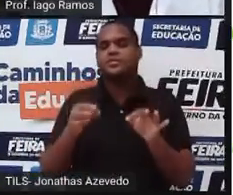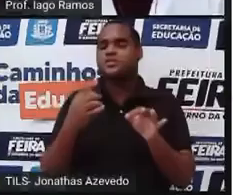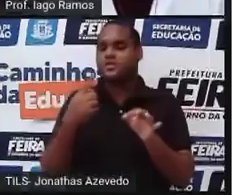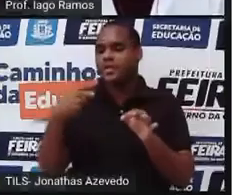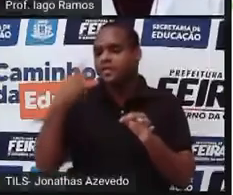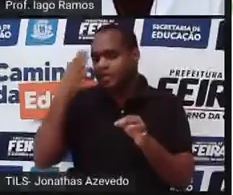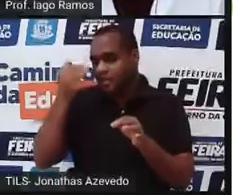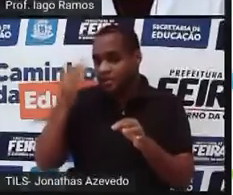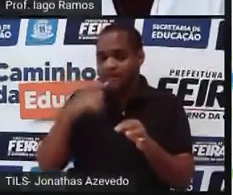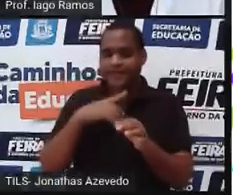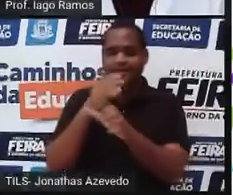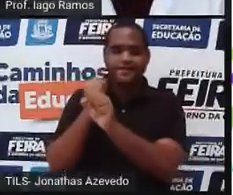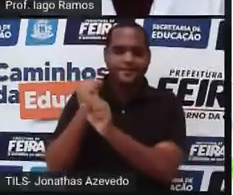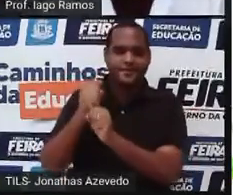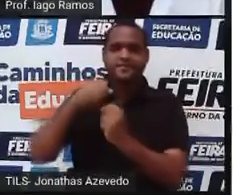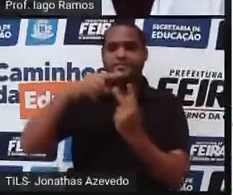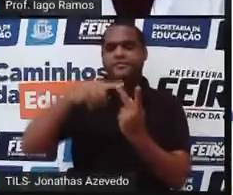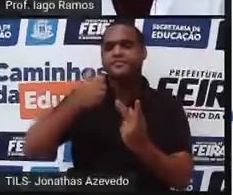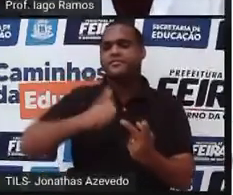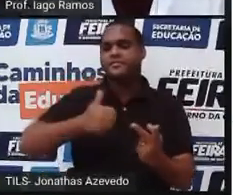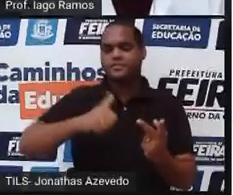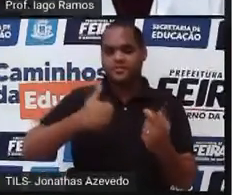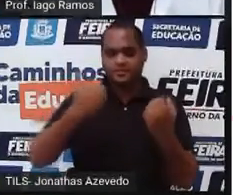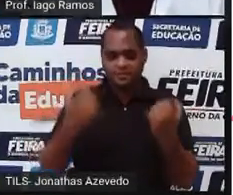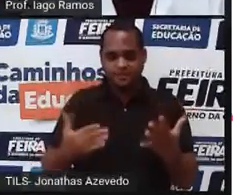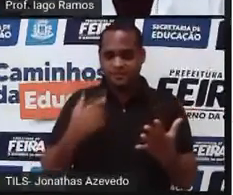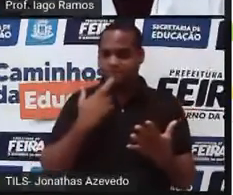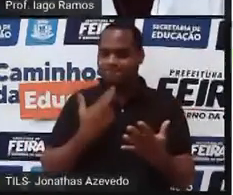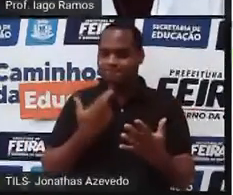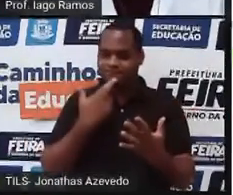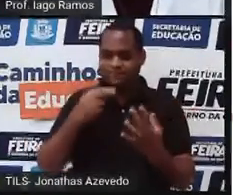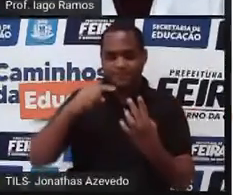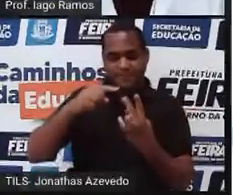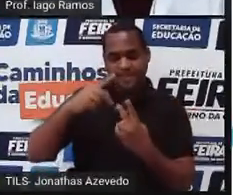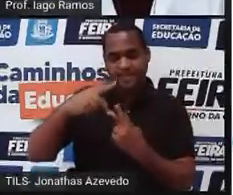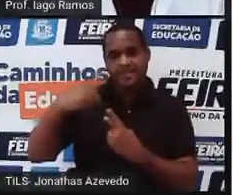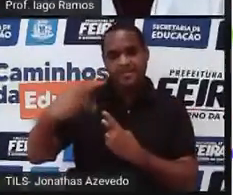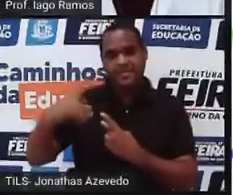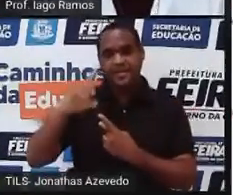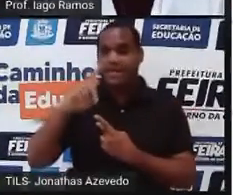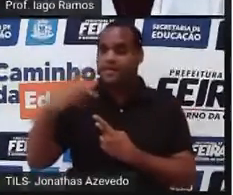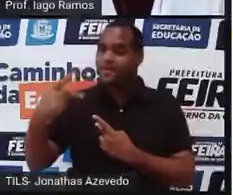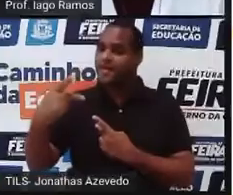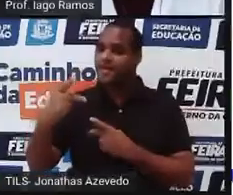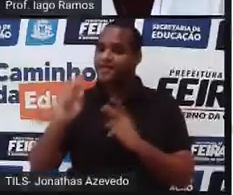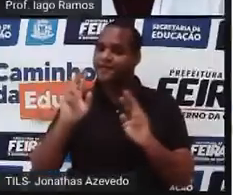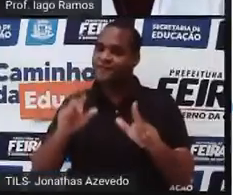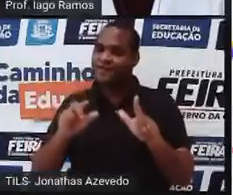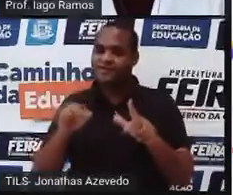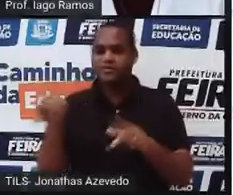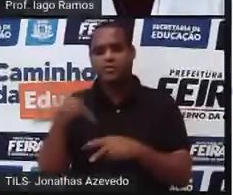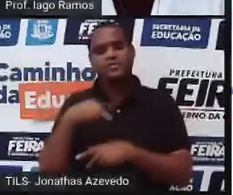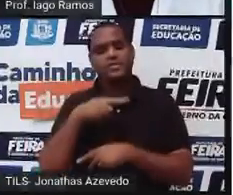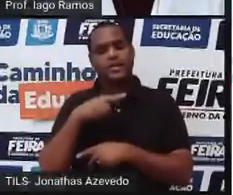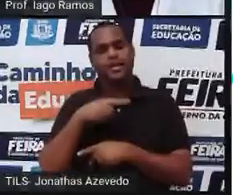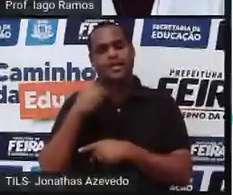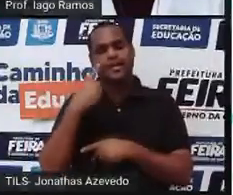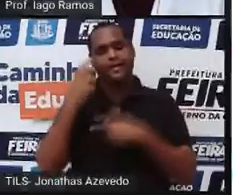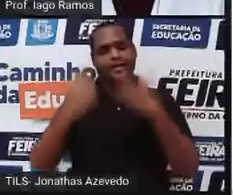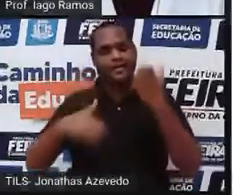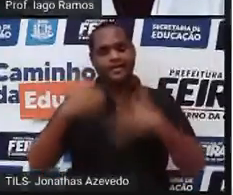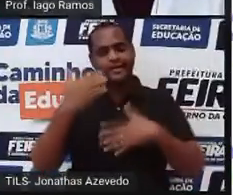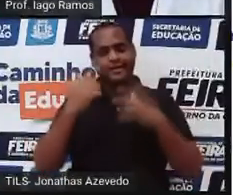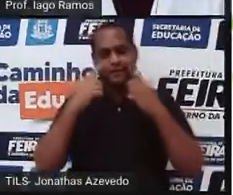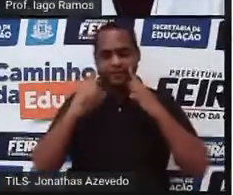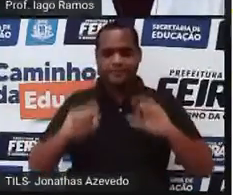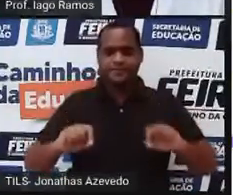se a gente calcular a raiz quadrada de 11 o resultado é uma dízima não periódica. E a gente vai conferir isso aqui na